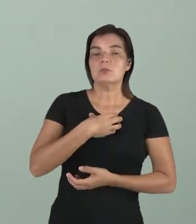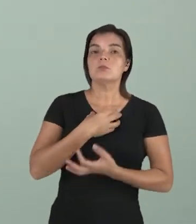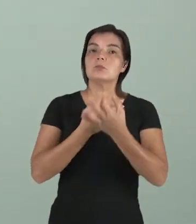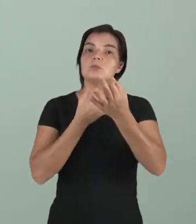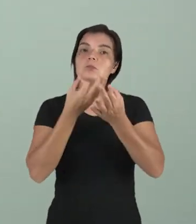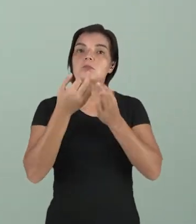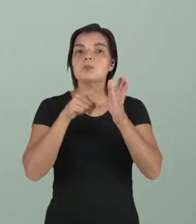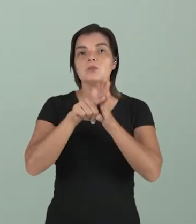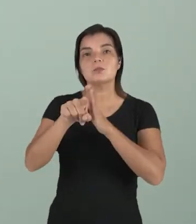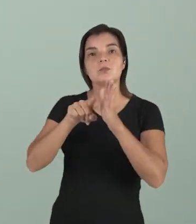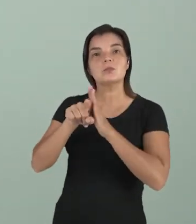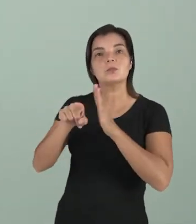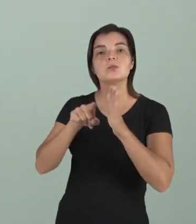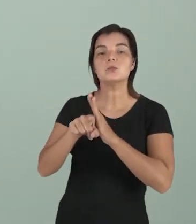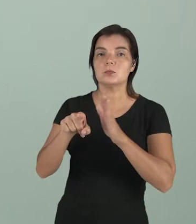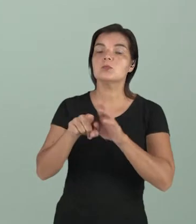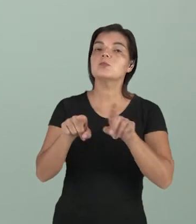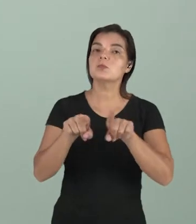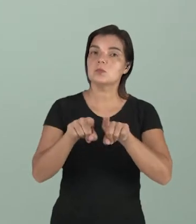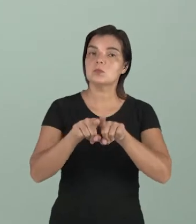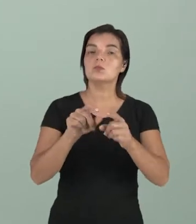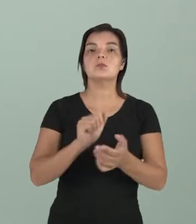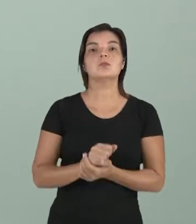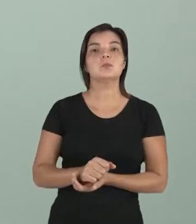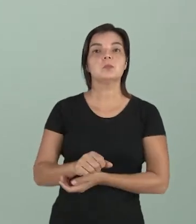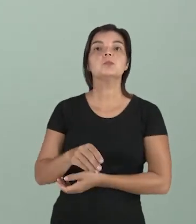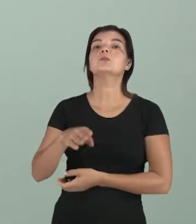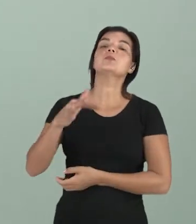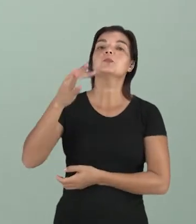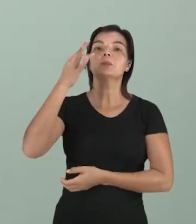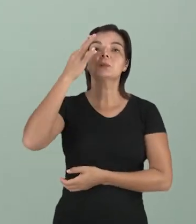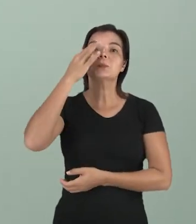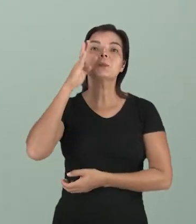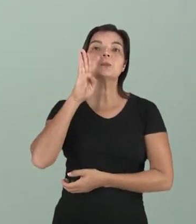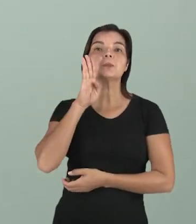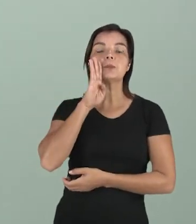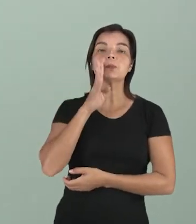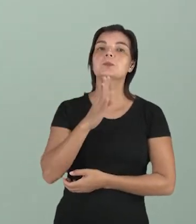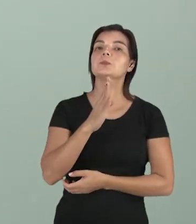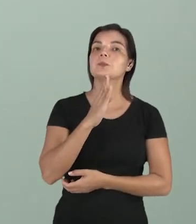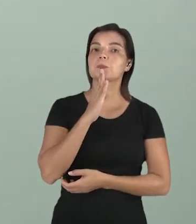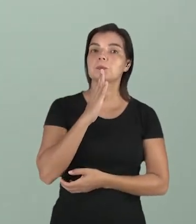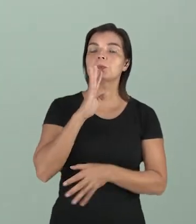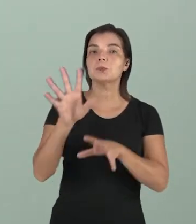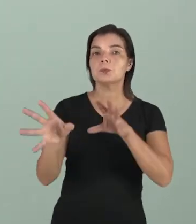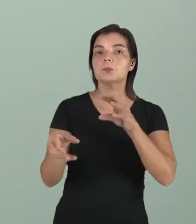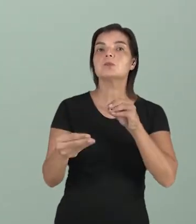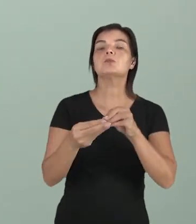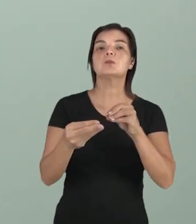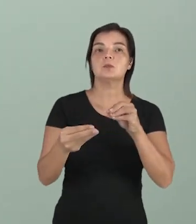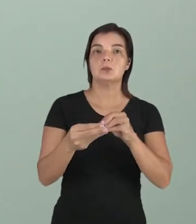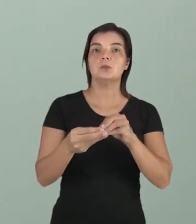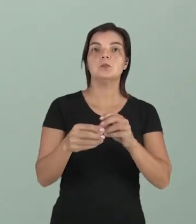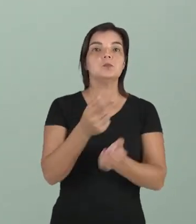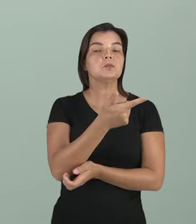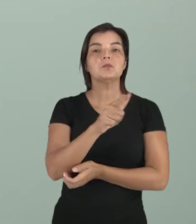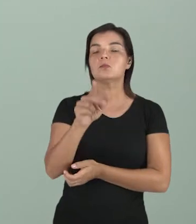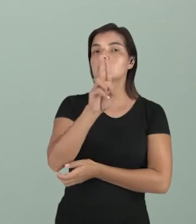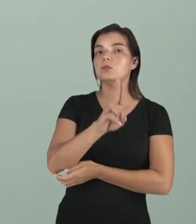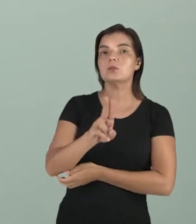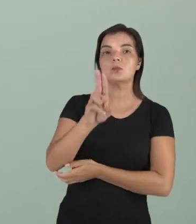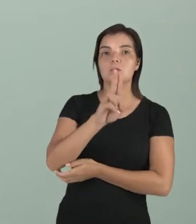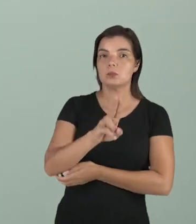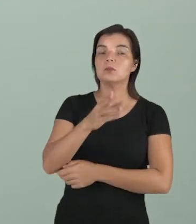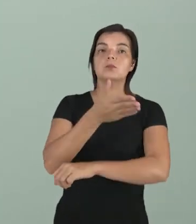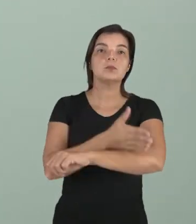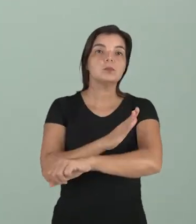especulação medieval, que, segundo Bacon, produz um conhecimento contemplativo que é estéreo, ele não tem utilidade